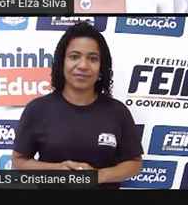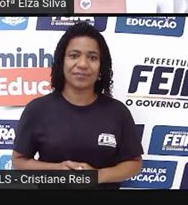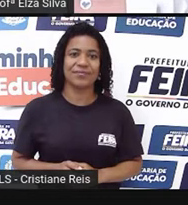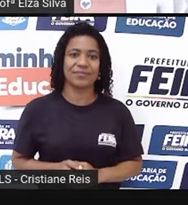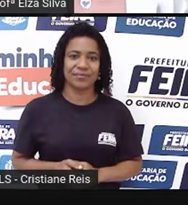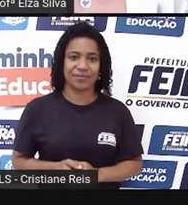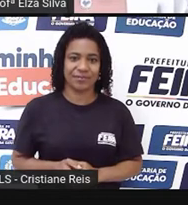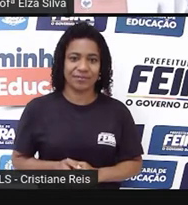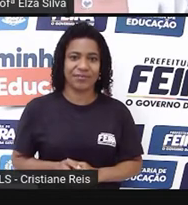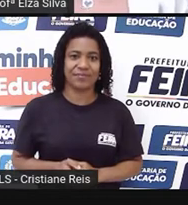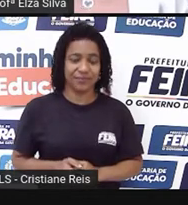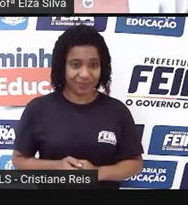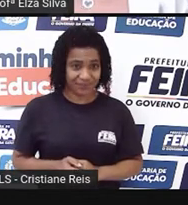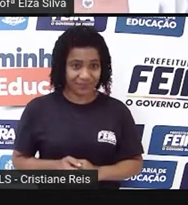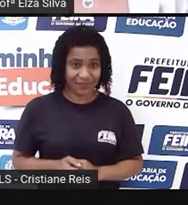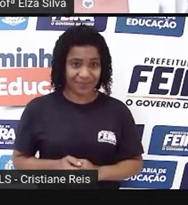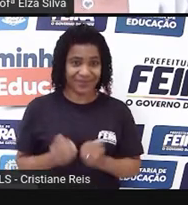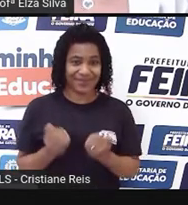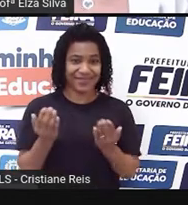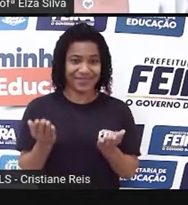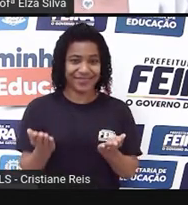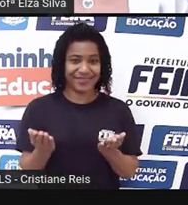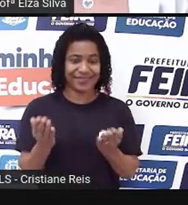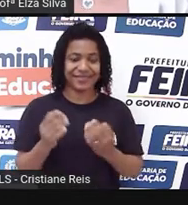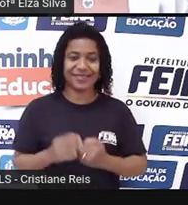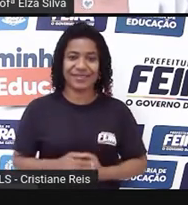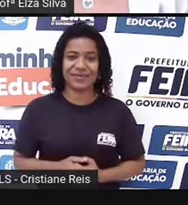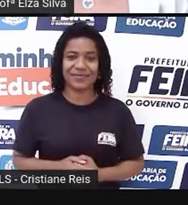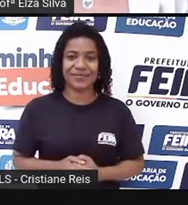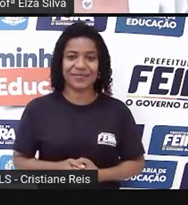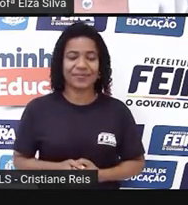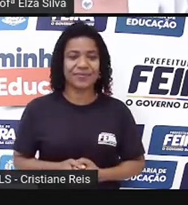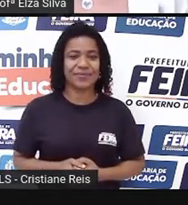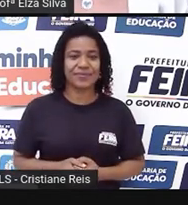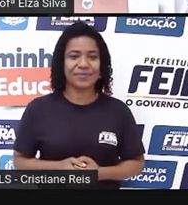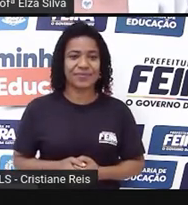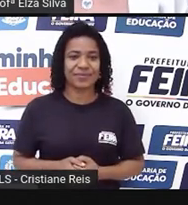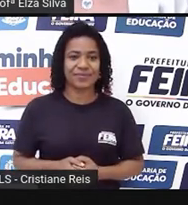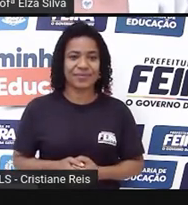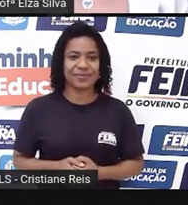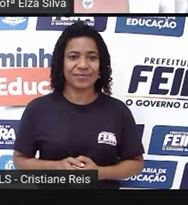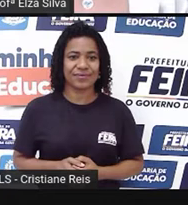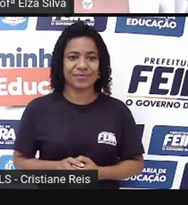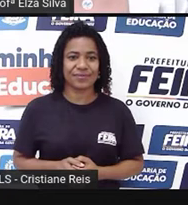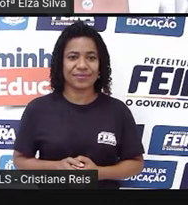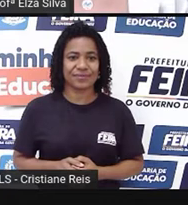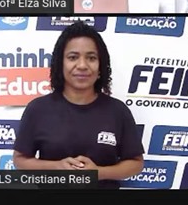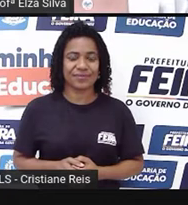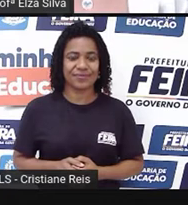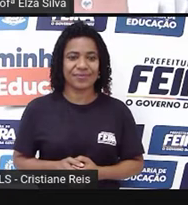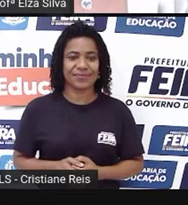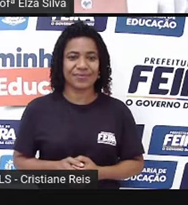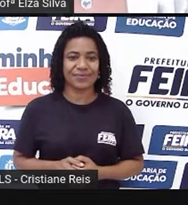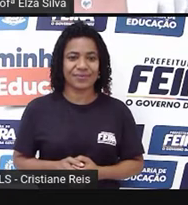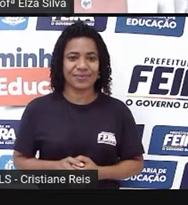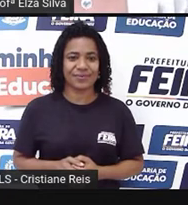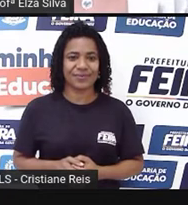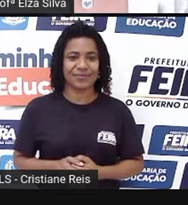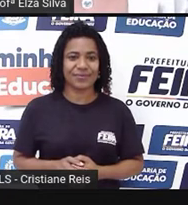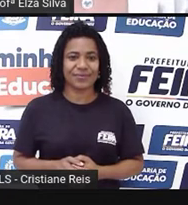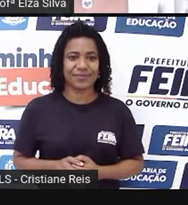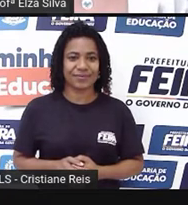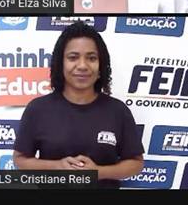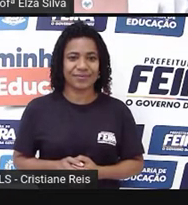you? I hope you are doing well. I'm very happy you are my pen pal. My name